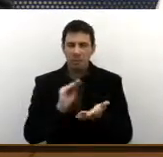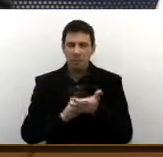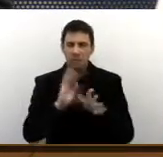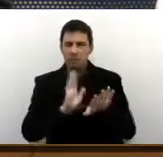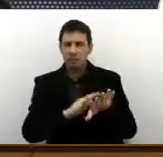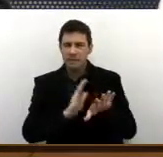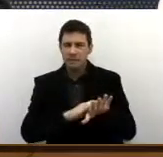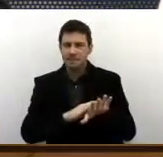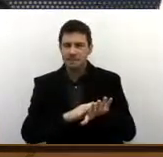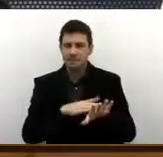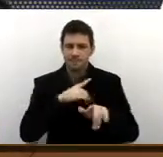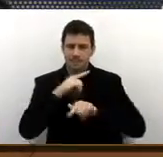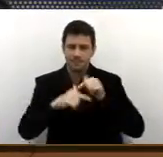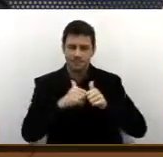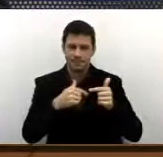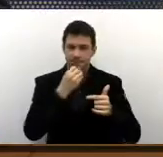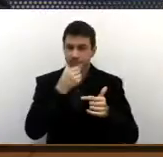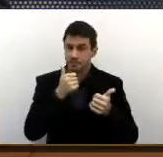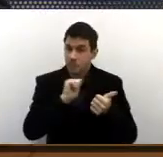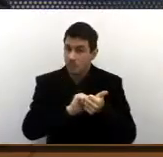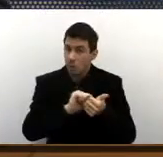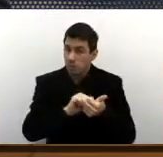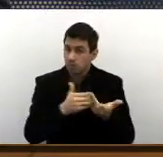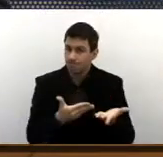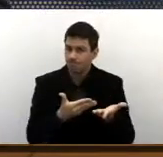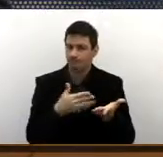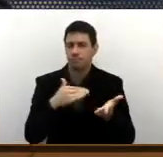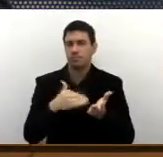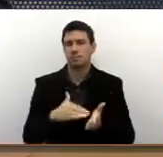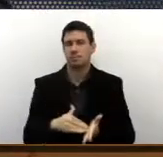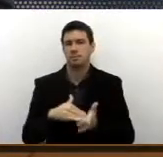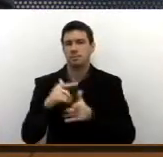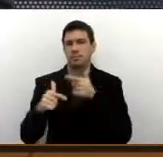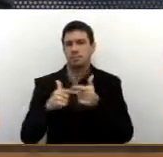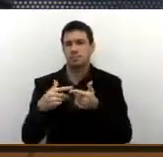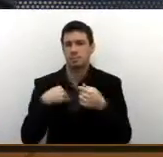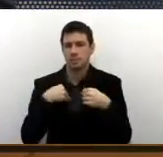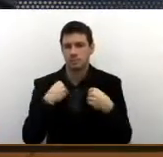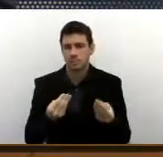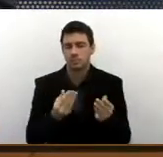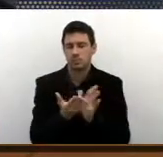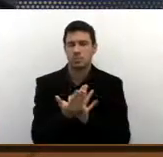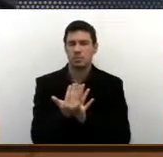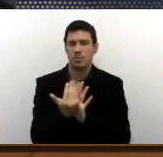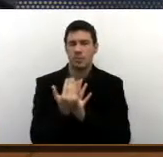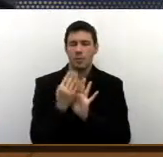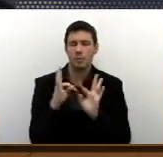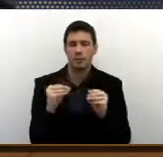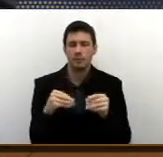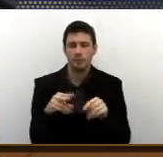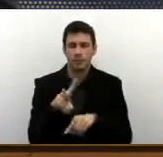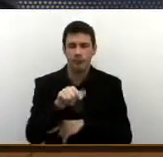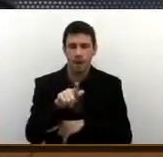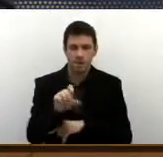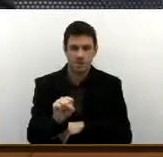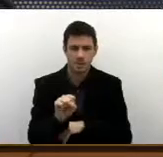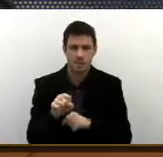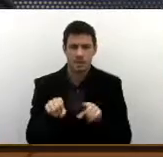É justamente onde entra a Secretaria do Trabalho. Nós captamos as vagas, a gente